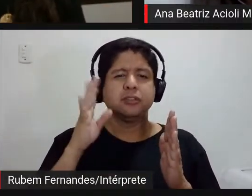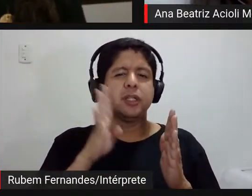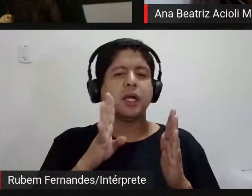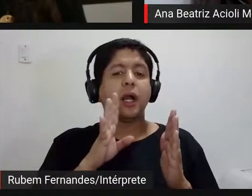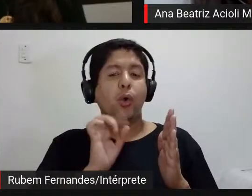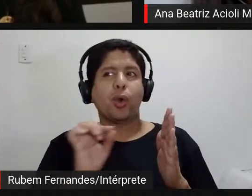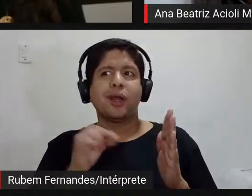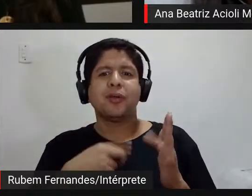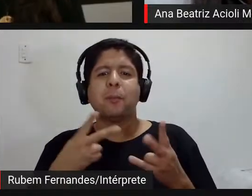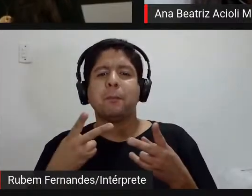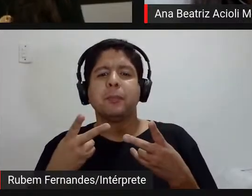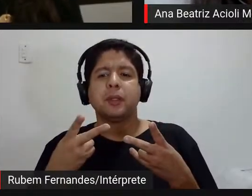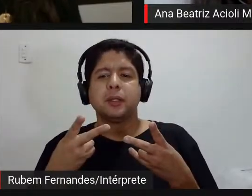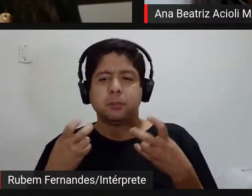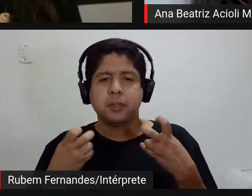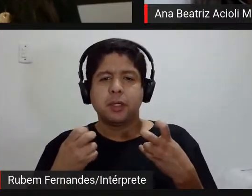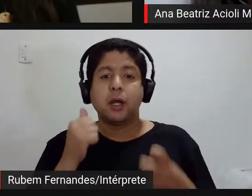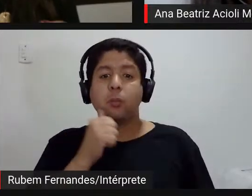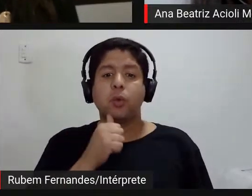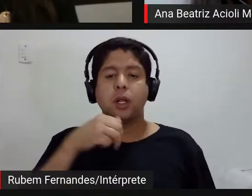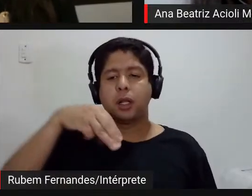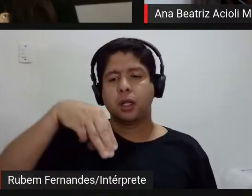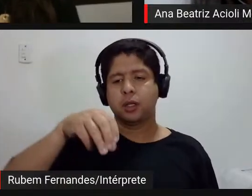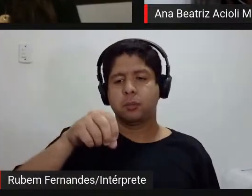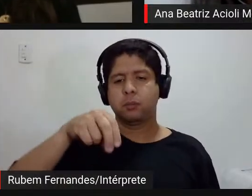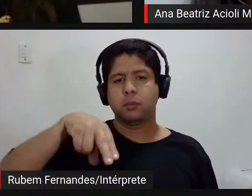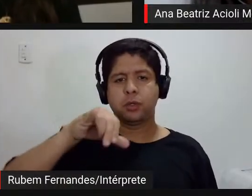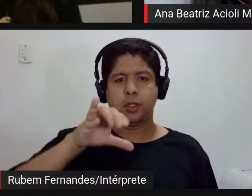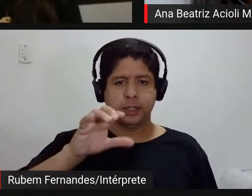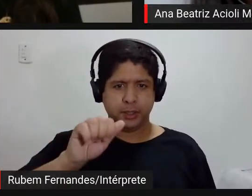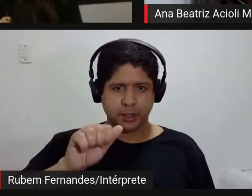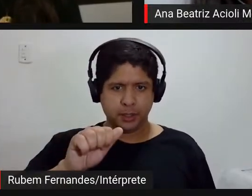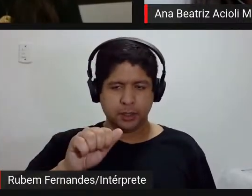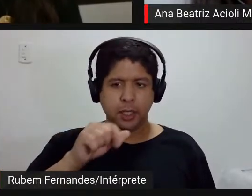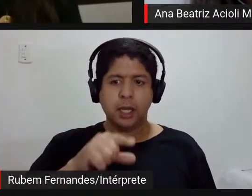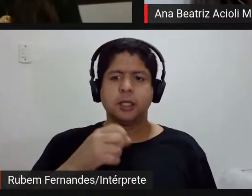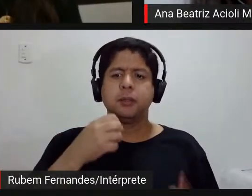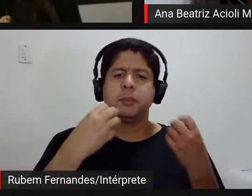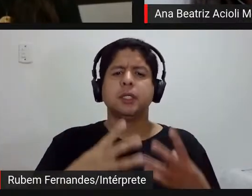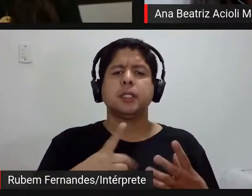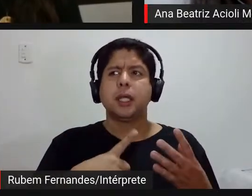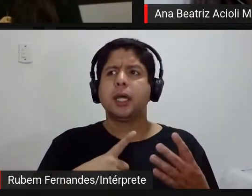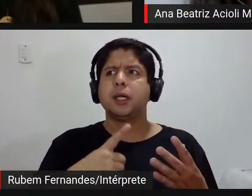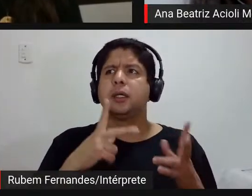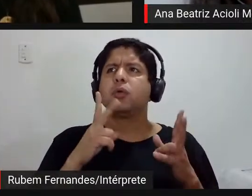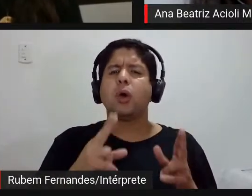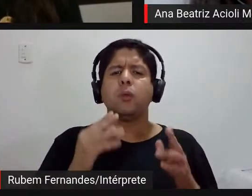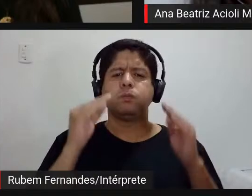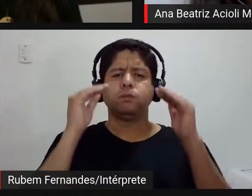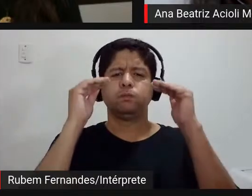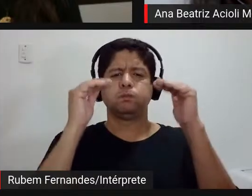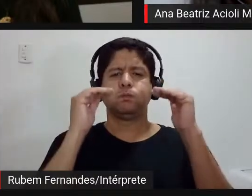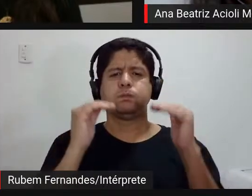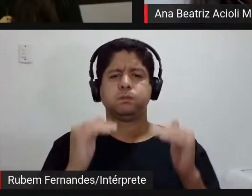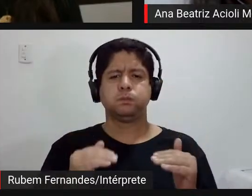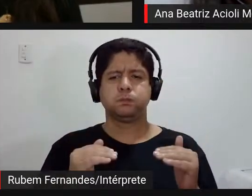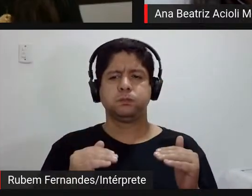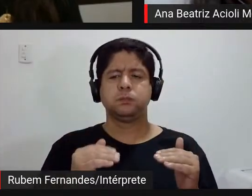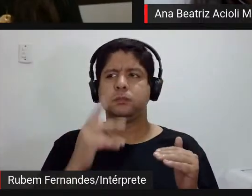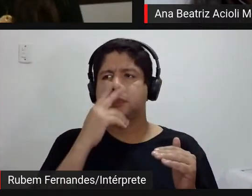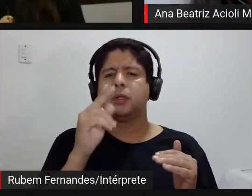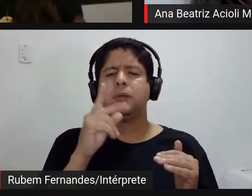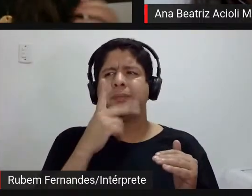percebo da Mônica Hoffman ela comentando que existe uma certa hierarquia né e eu acho que isso é muito prejudicial assim